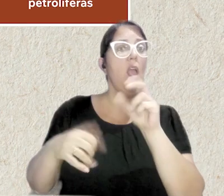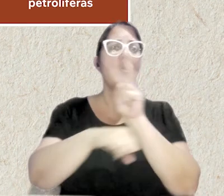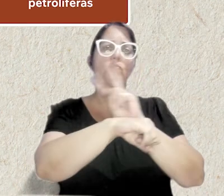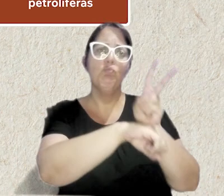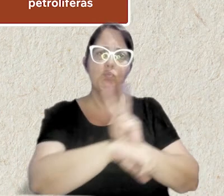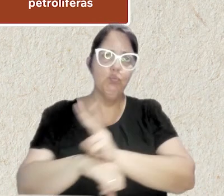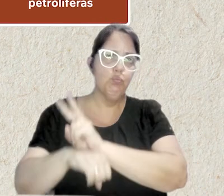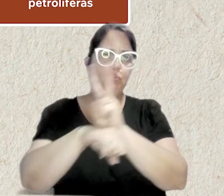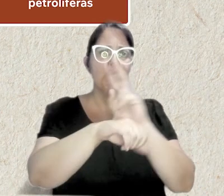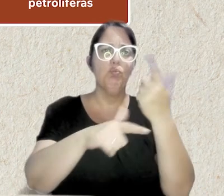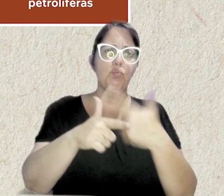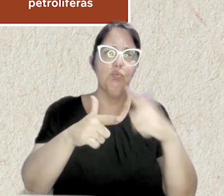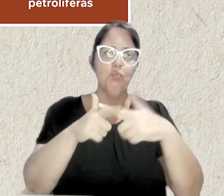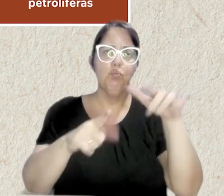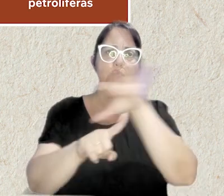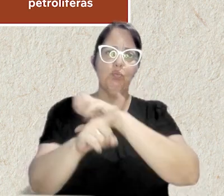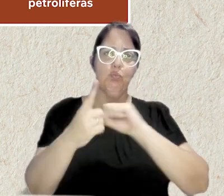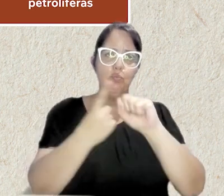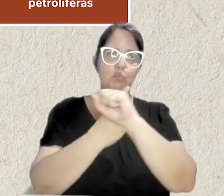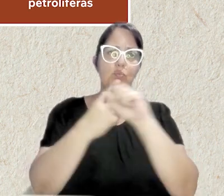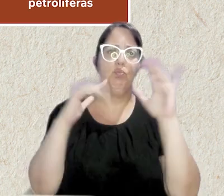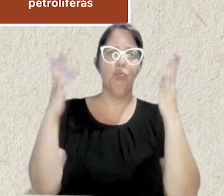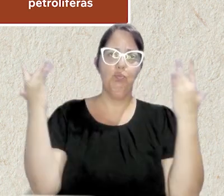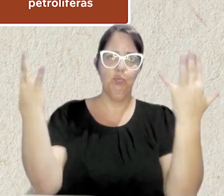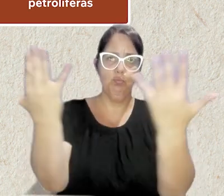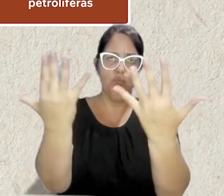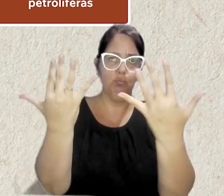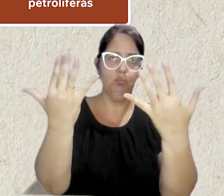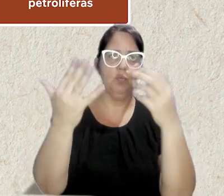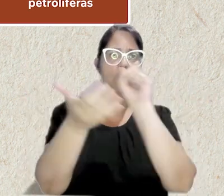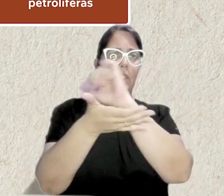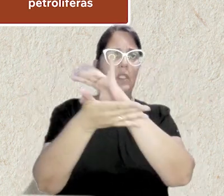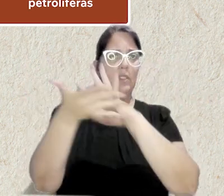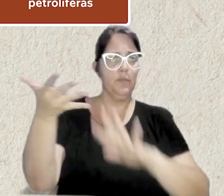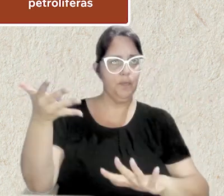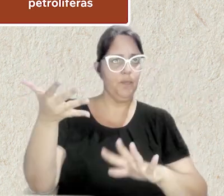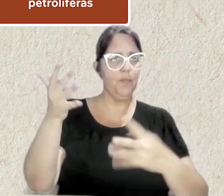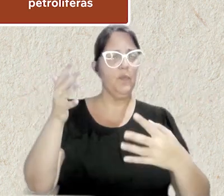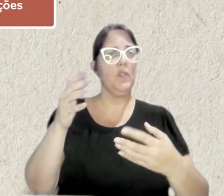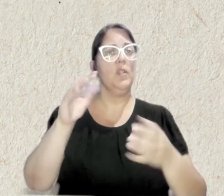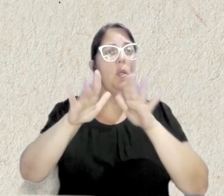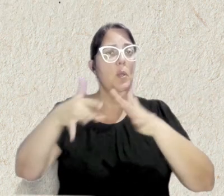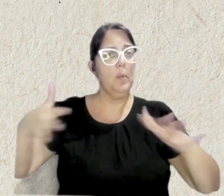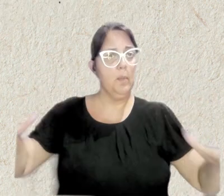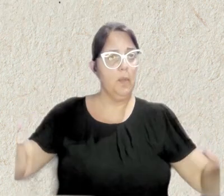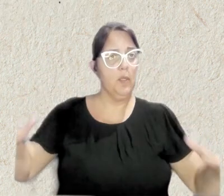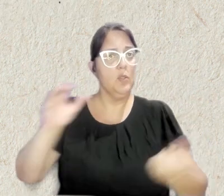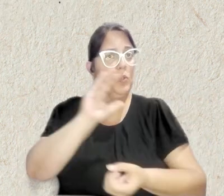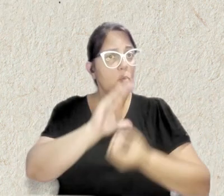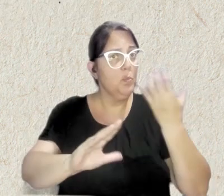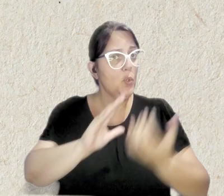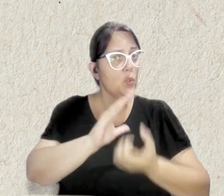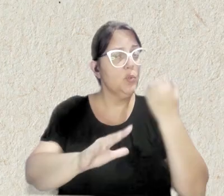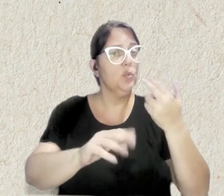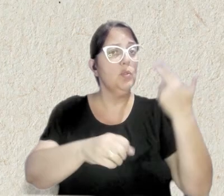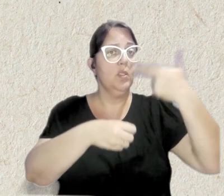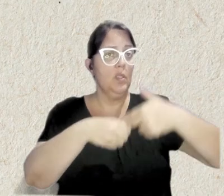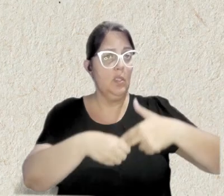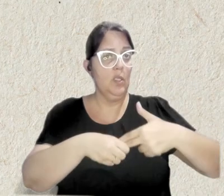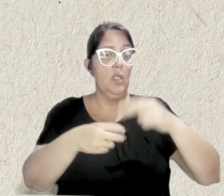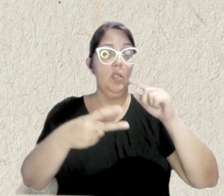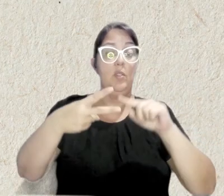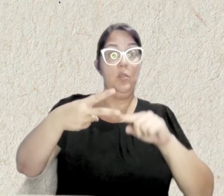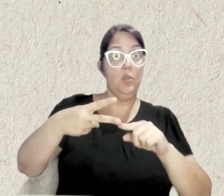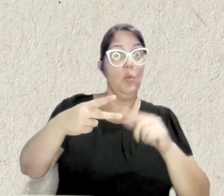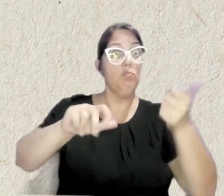monitoramento dos impactos socioambientais das atividades marítimas de produção de petróleo. Eixo 2 – Avaliar,